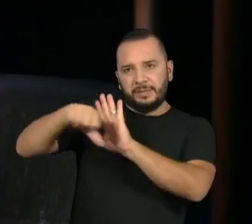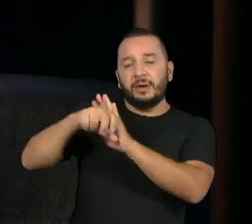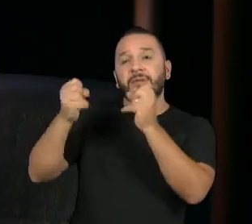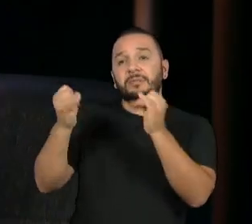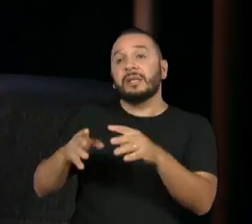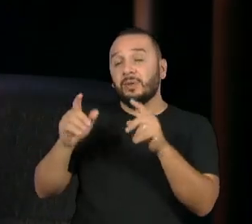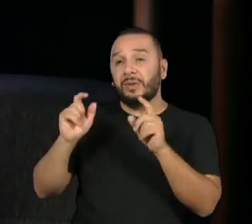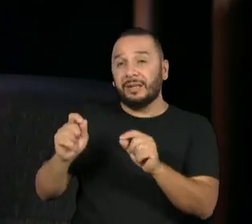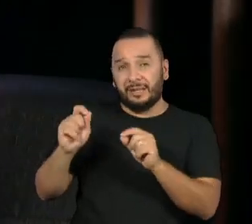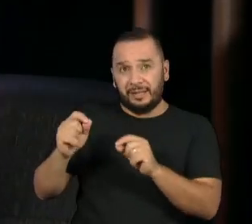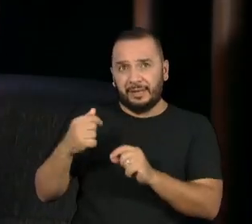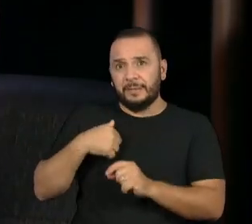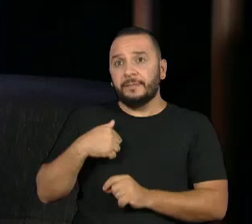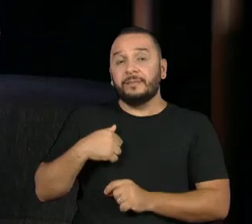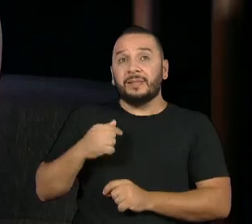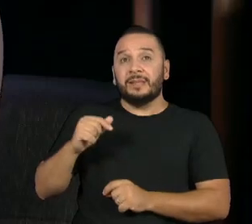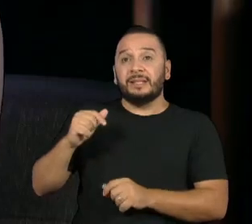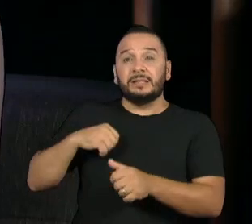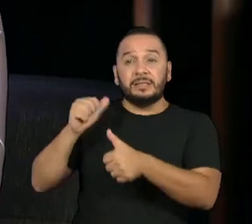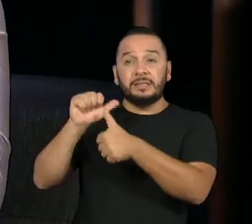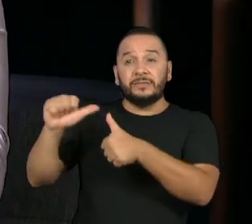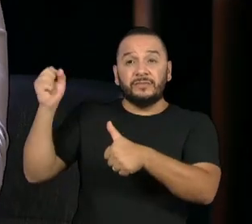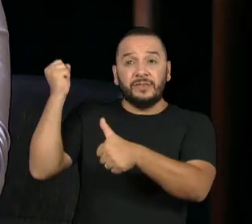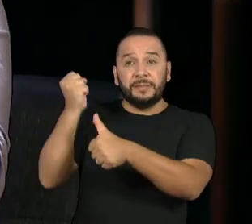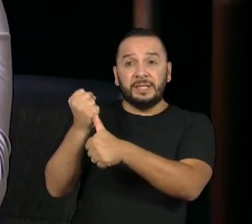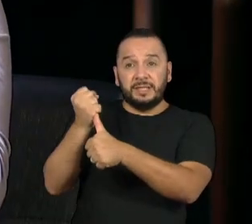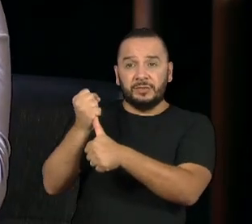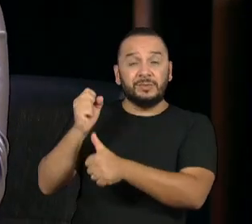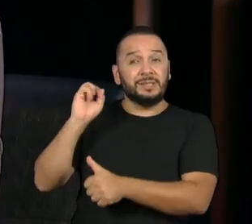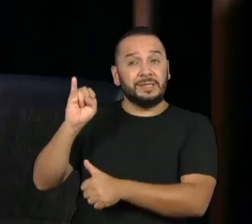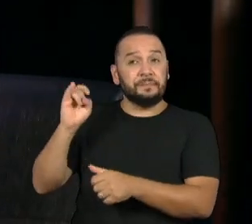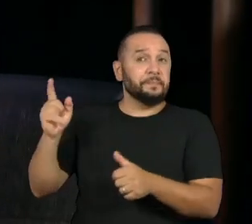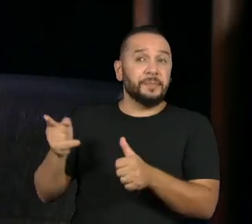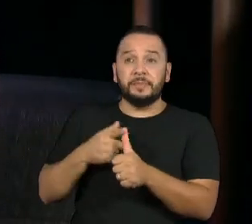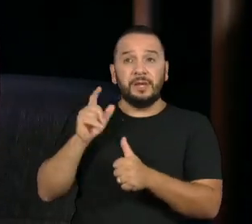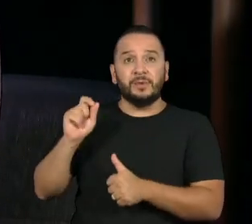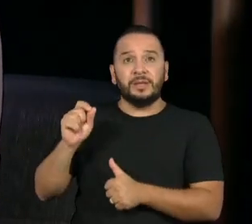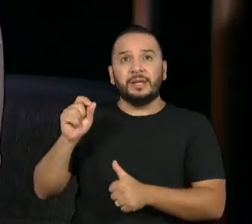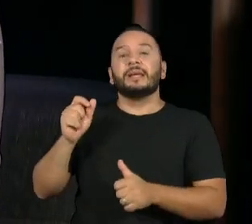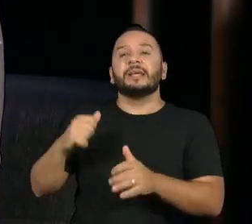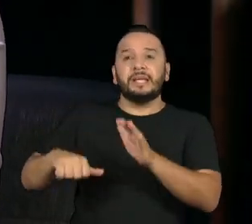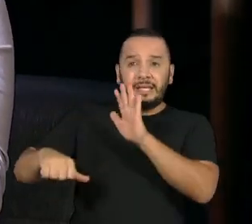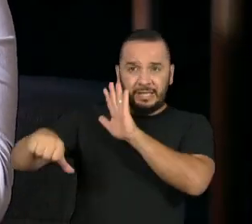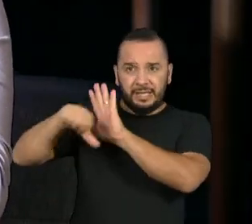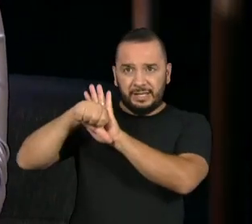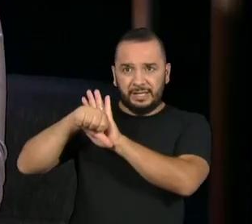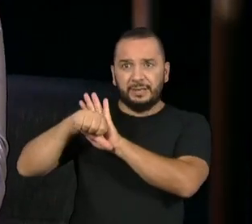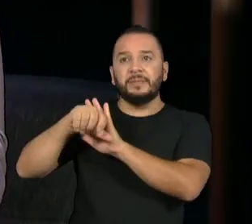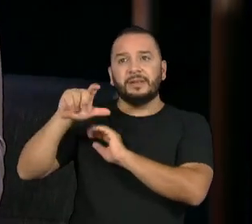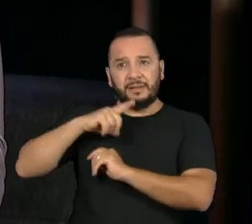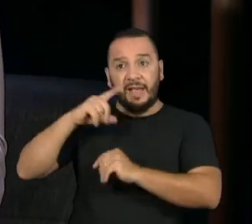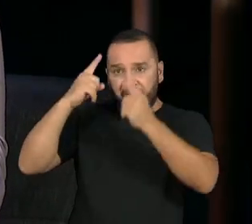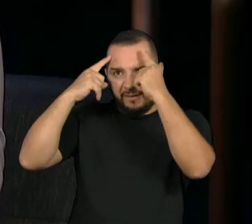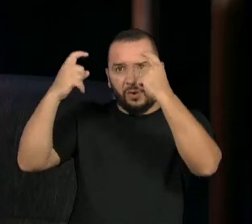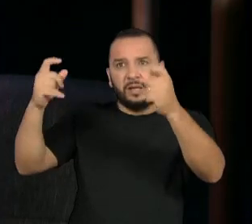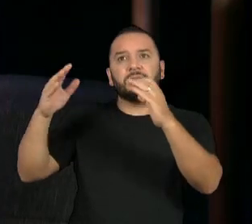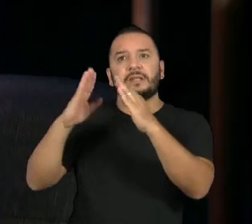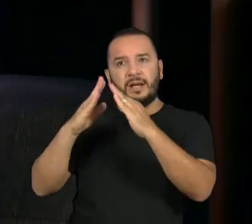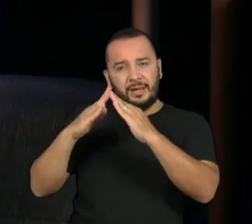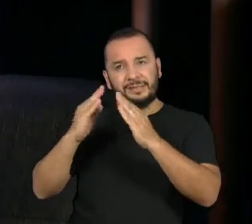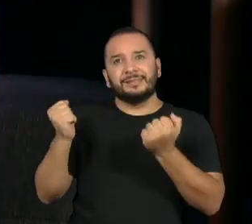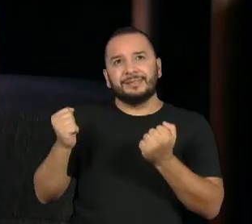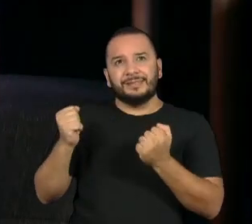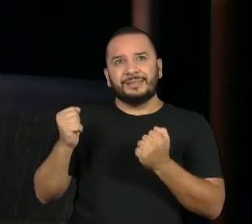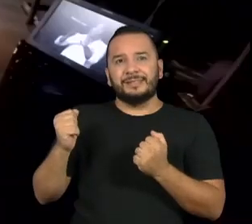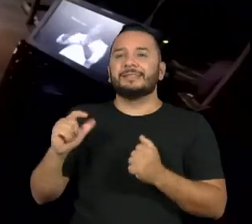Haverá o feminicídio quando, primeiro, o crime envolver violência doméstica, aqueles